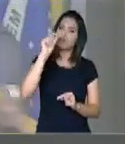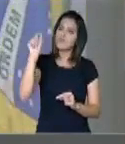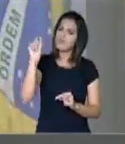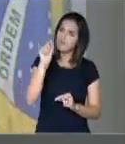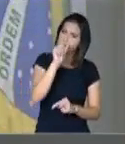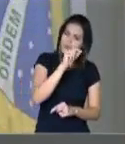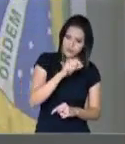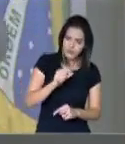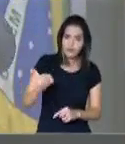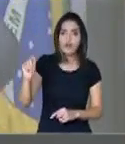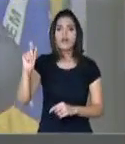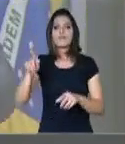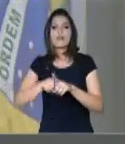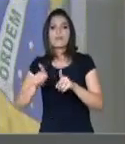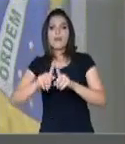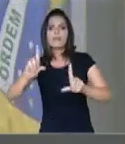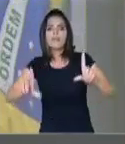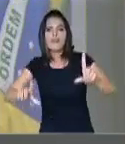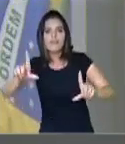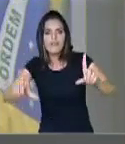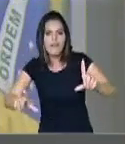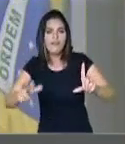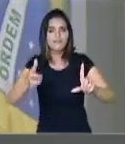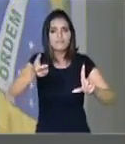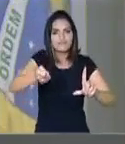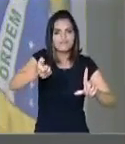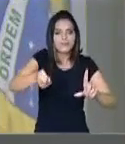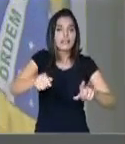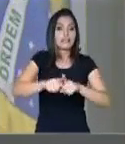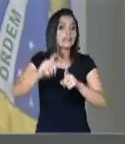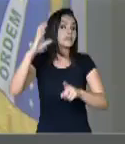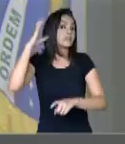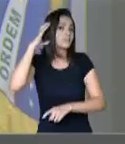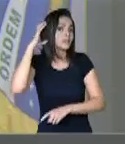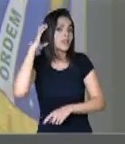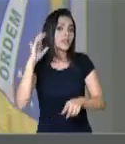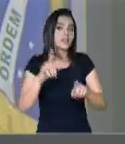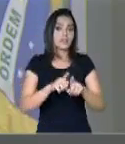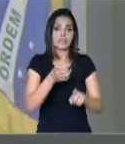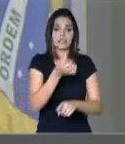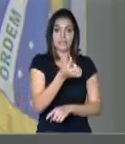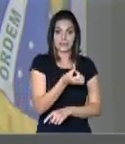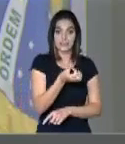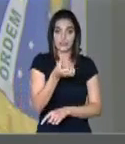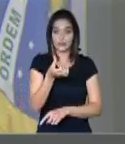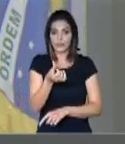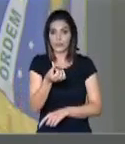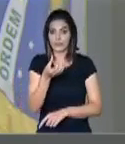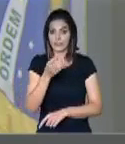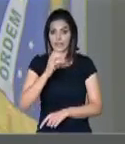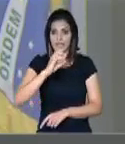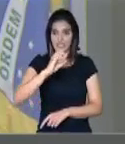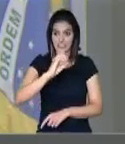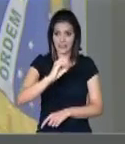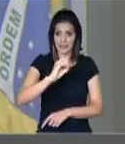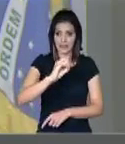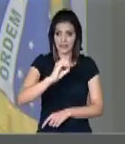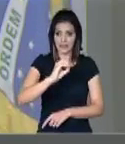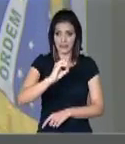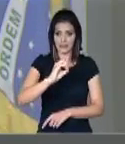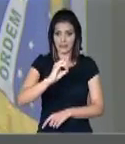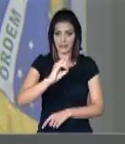emissoras, de rádio, televisão, além, dos mais, de 660, ou, 650